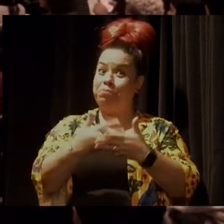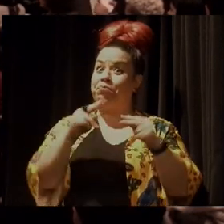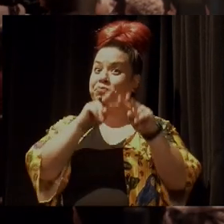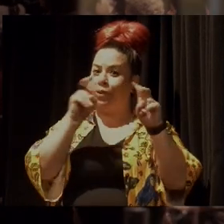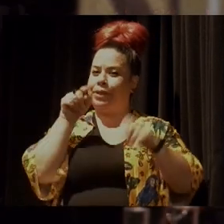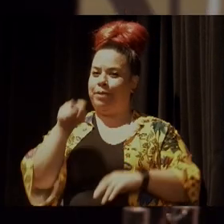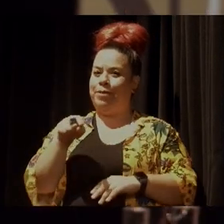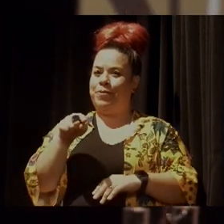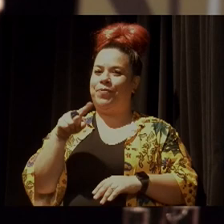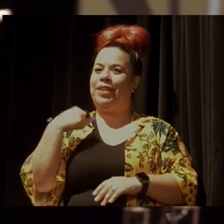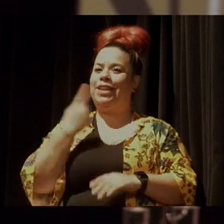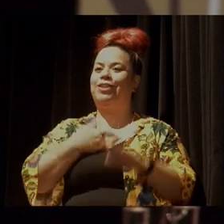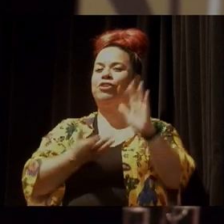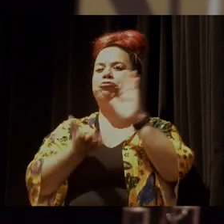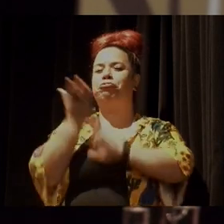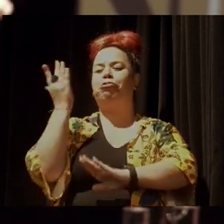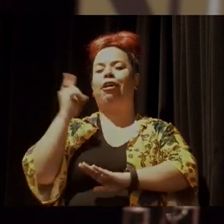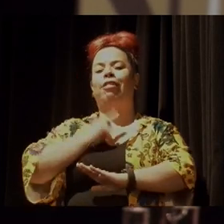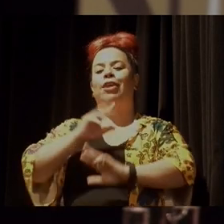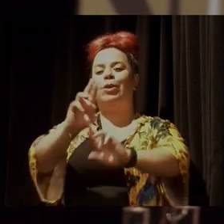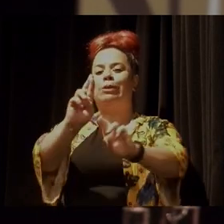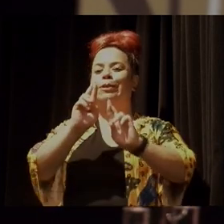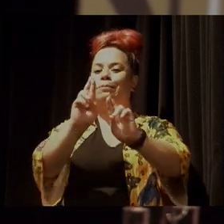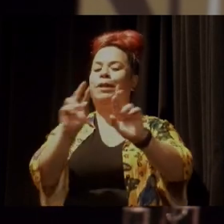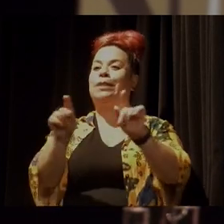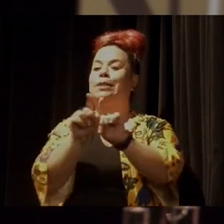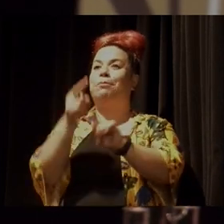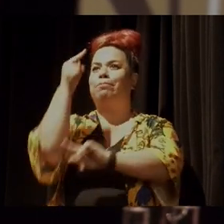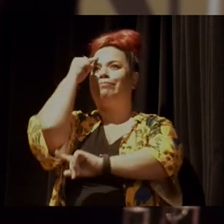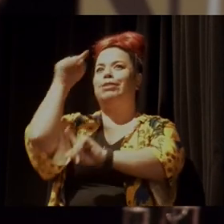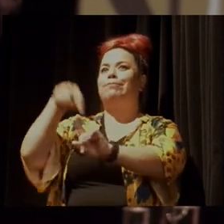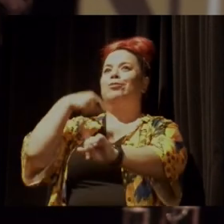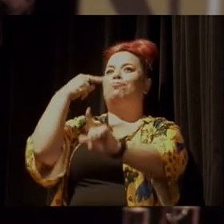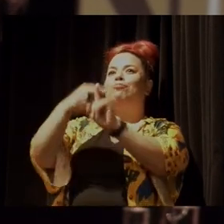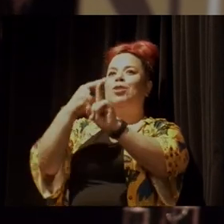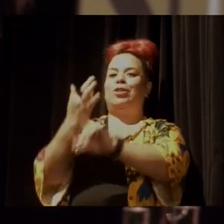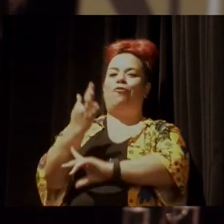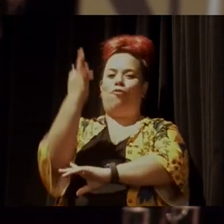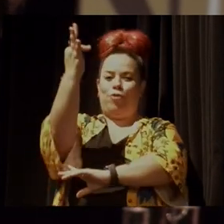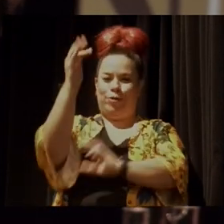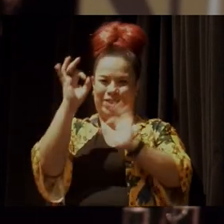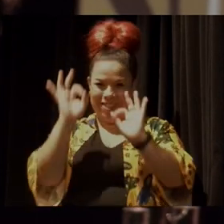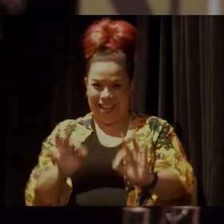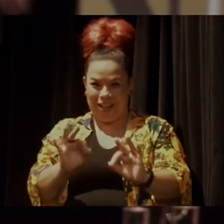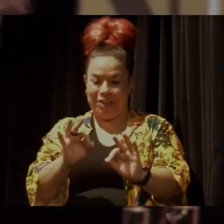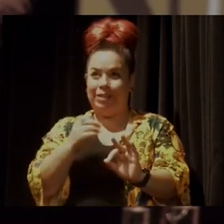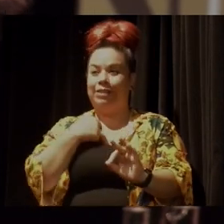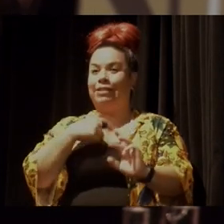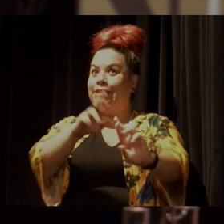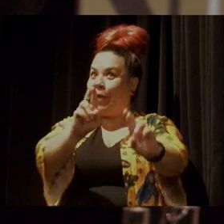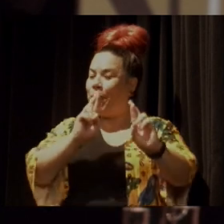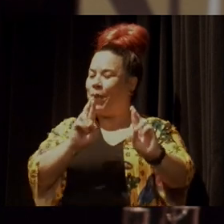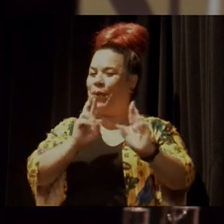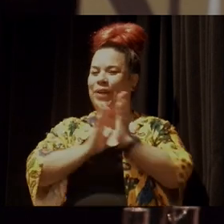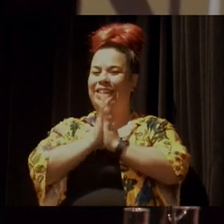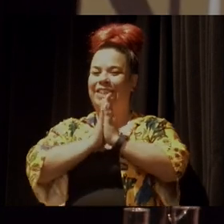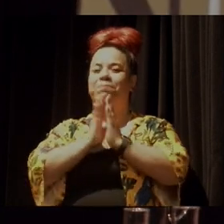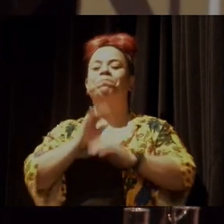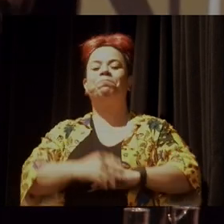com mais esperança, mais otimistas com relação ao futuro. Assim, esperamos, né, gente? Então,